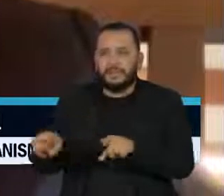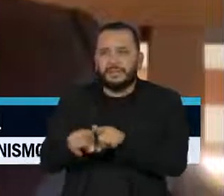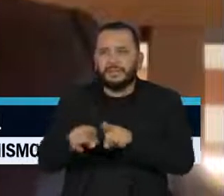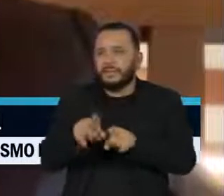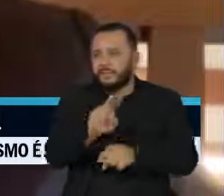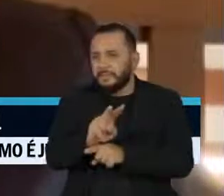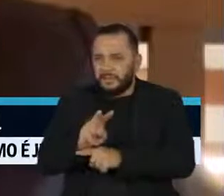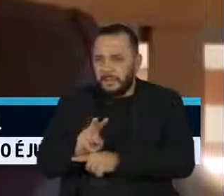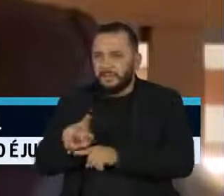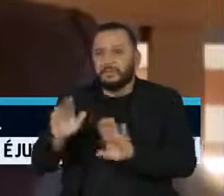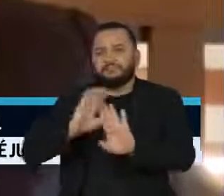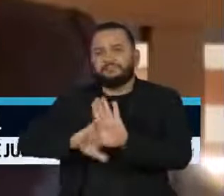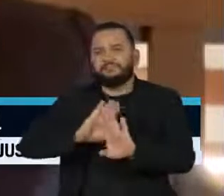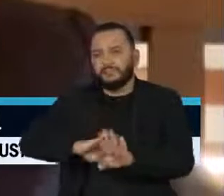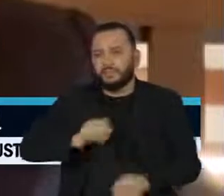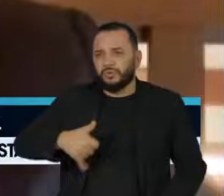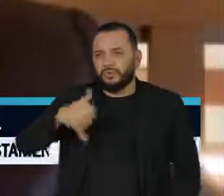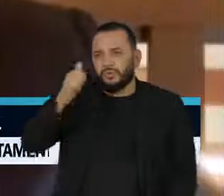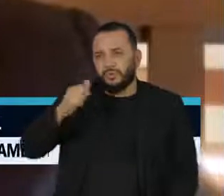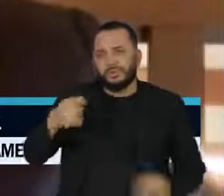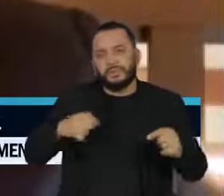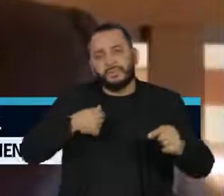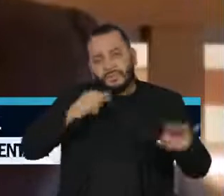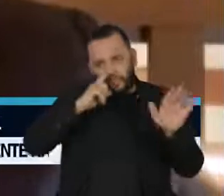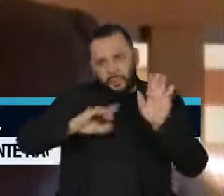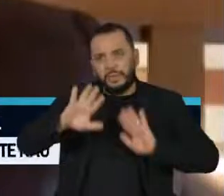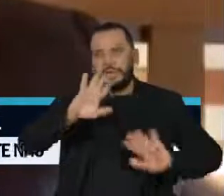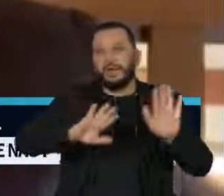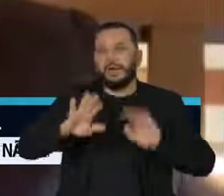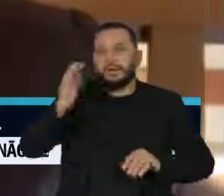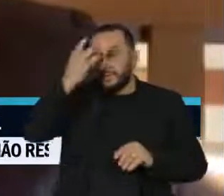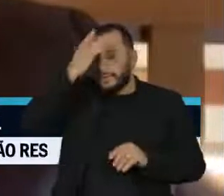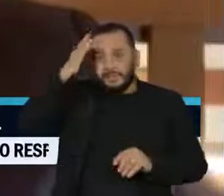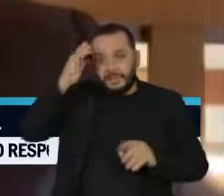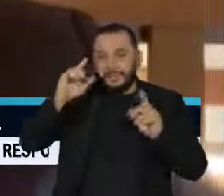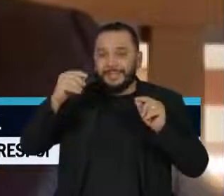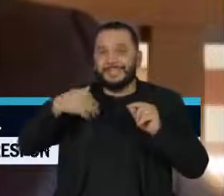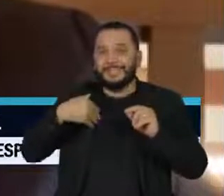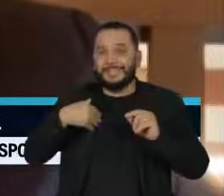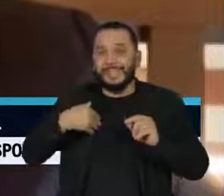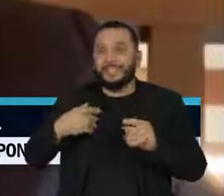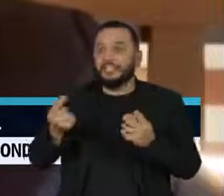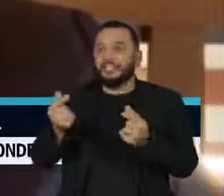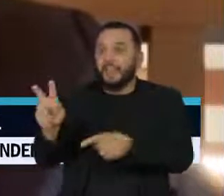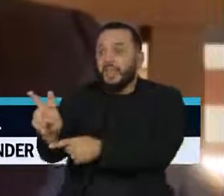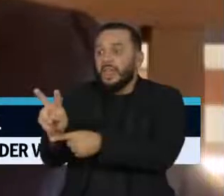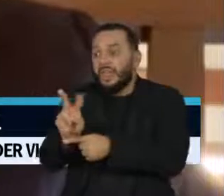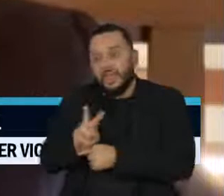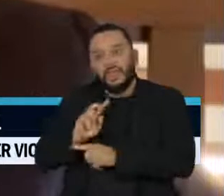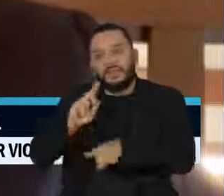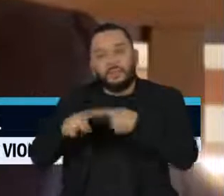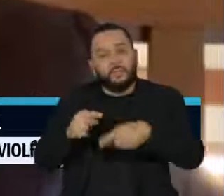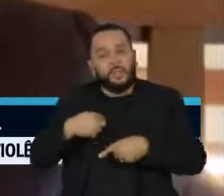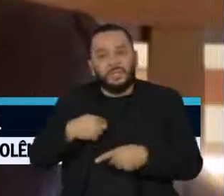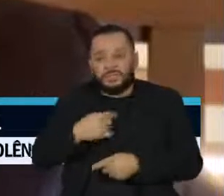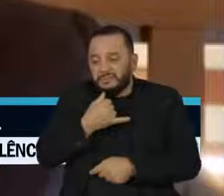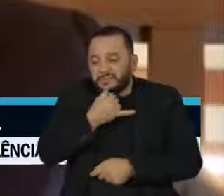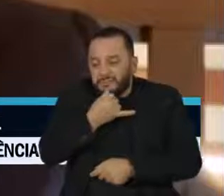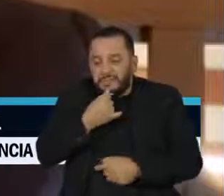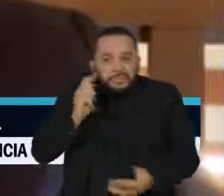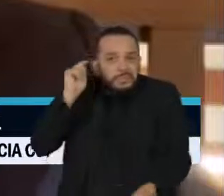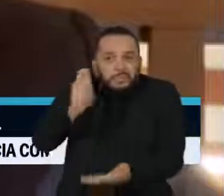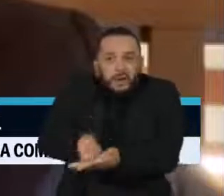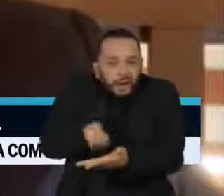ter muito cuidado, porque de fato as pessoas podem trocar um sorriso por uma tristeza muito grande, porque depois não tem nem o